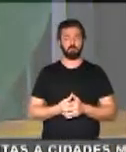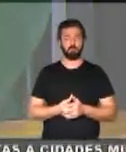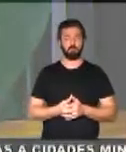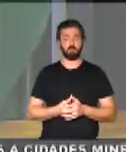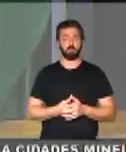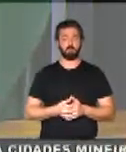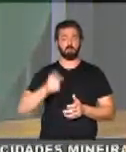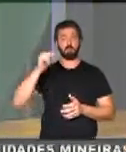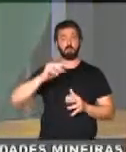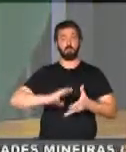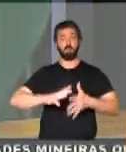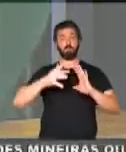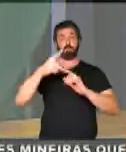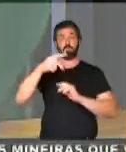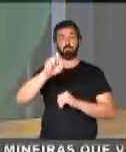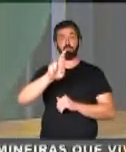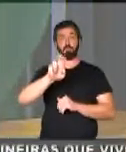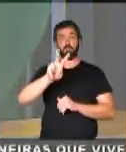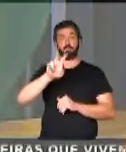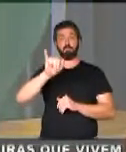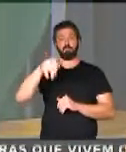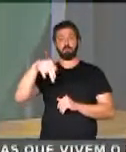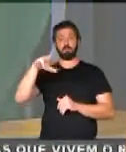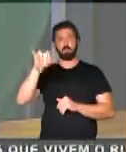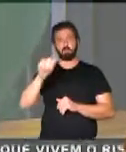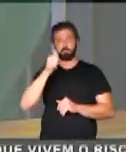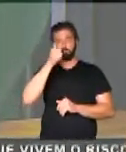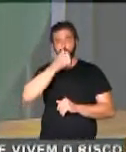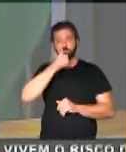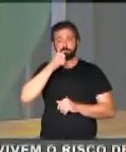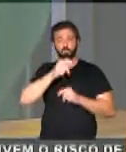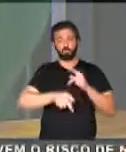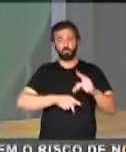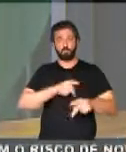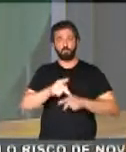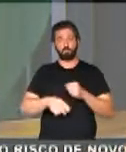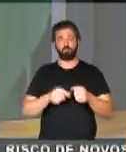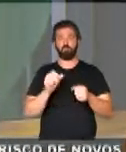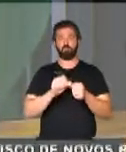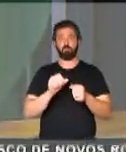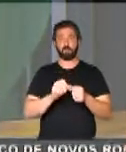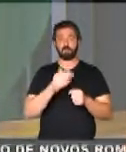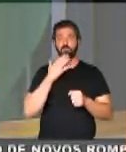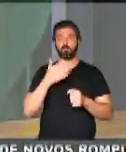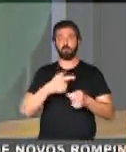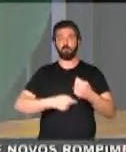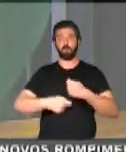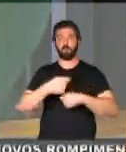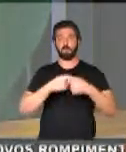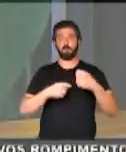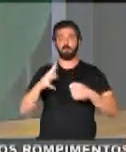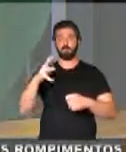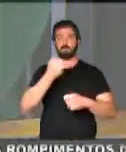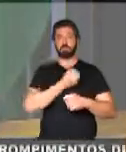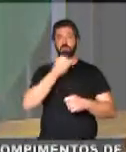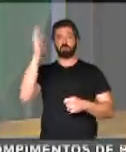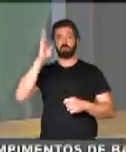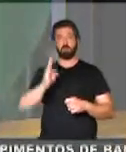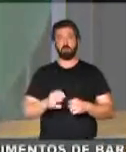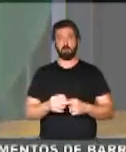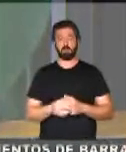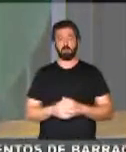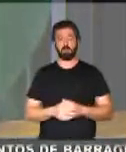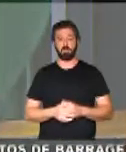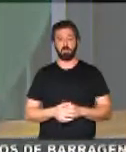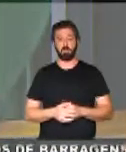A fala sobre a reforma da Previdência, do sacrifício que o povo brasileiro terá que fazer em prol da economia para salvar o Brasil.